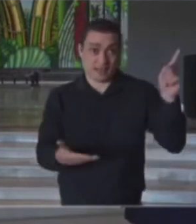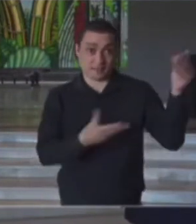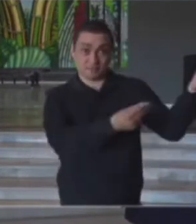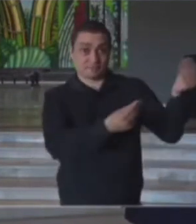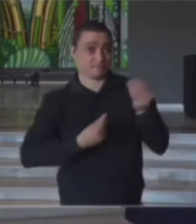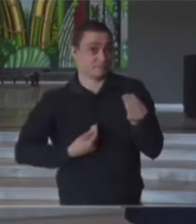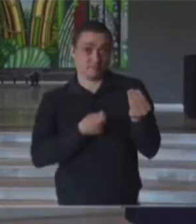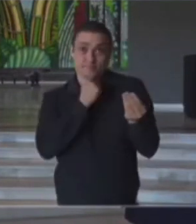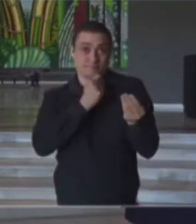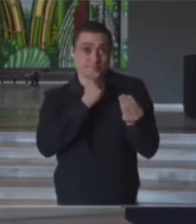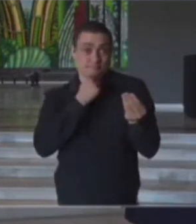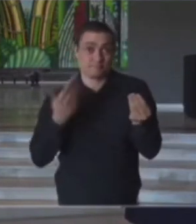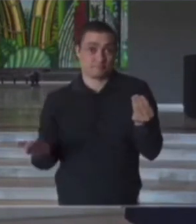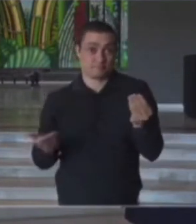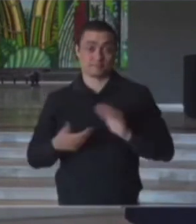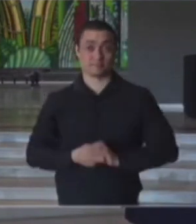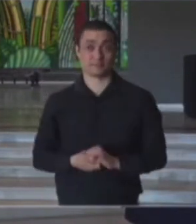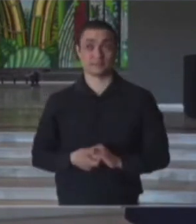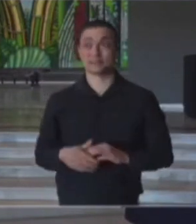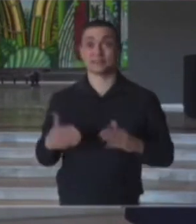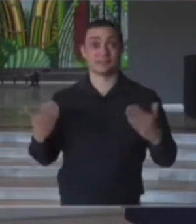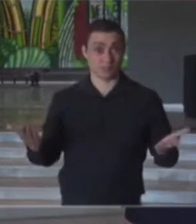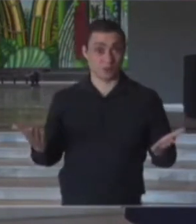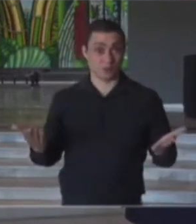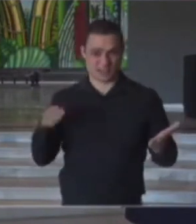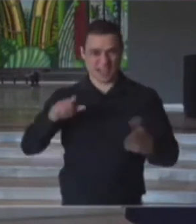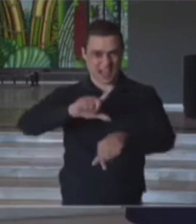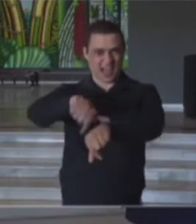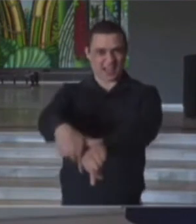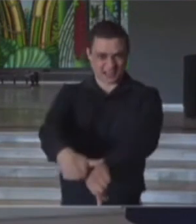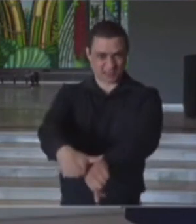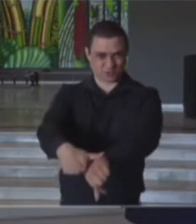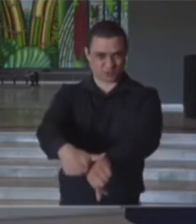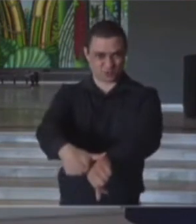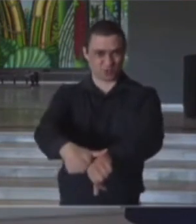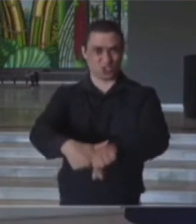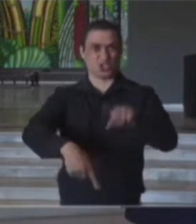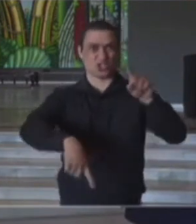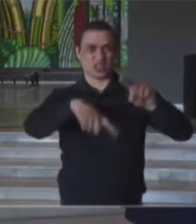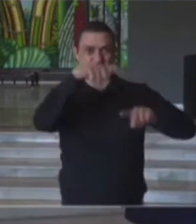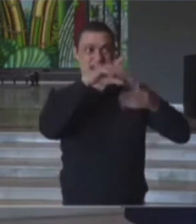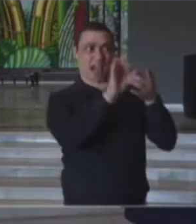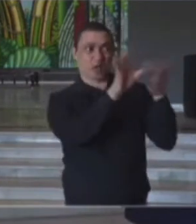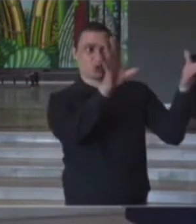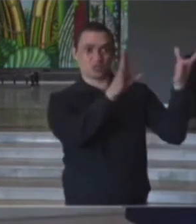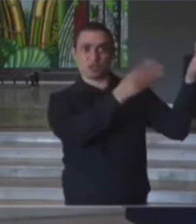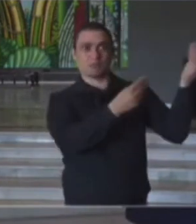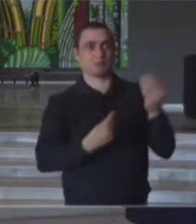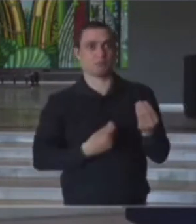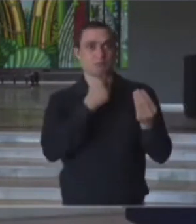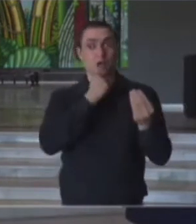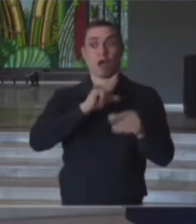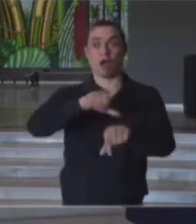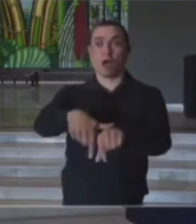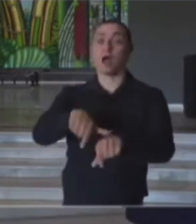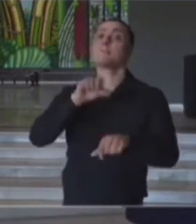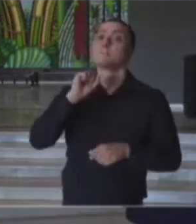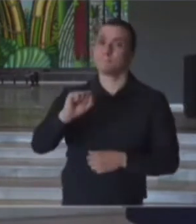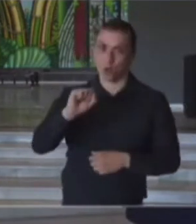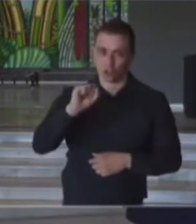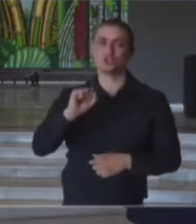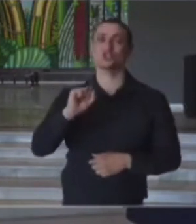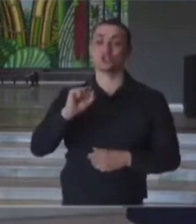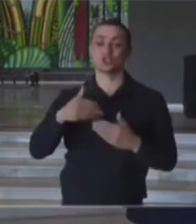ainda não saiu. E, portanto, esse atraso na emissão dessa autorização pode, sim,